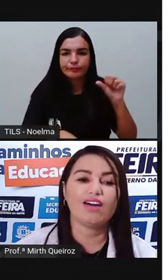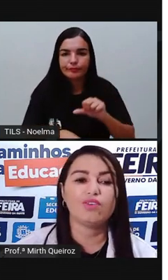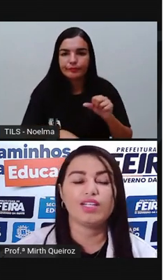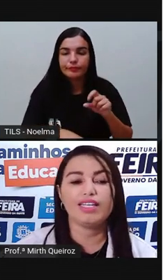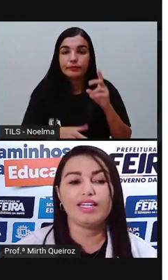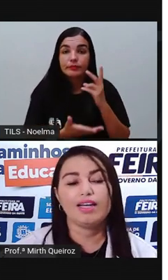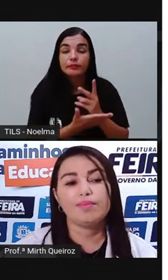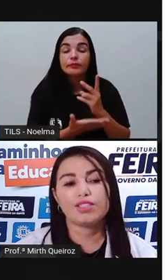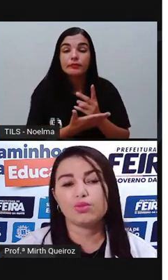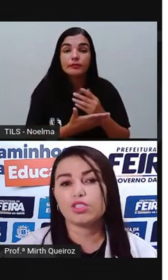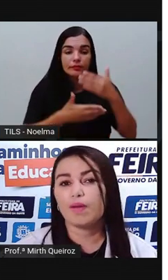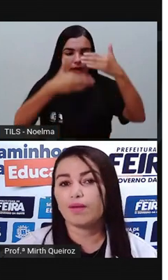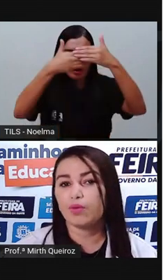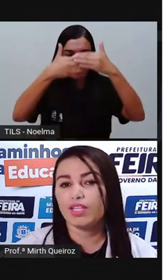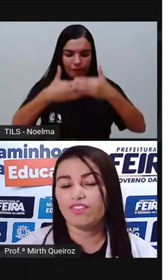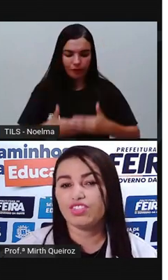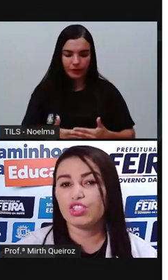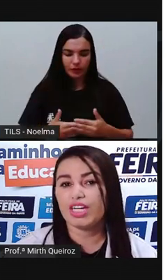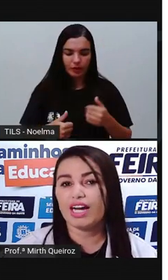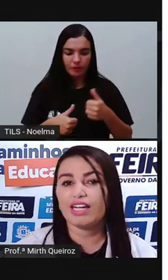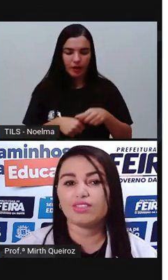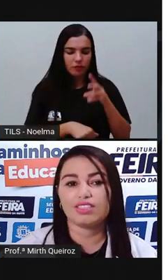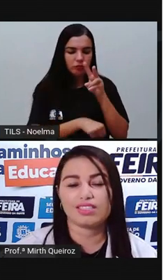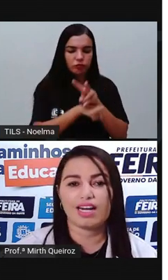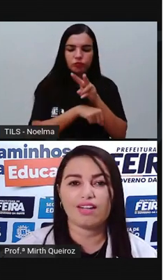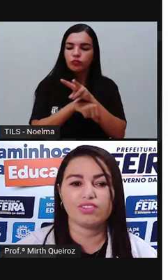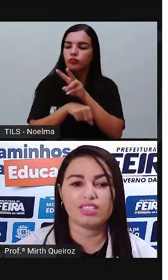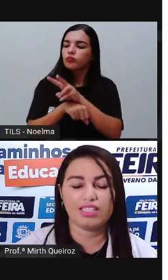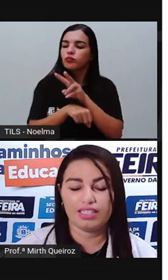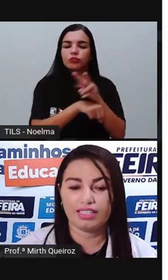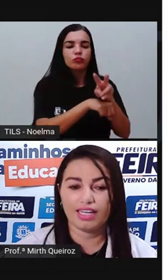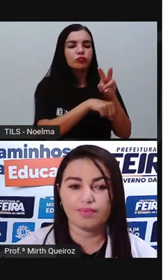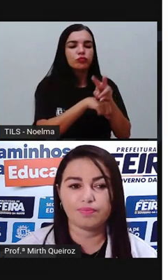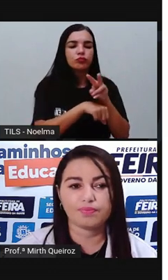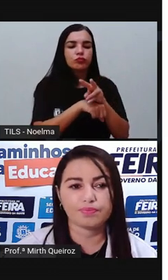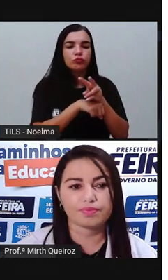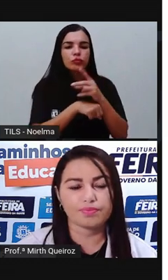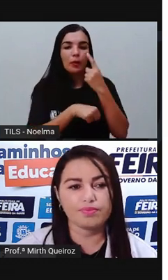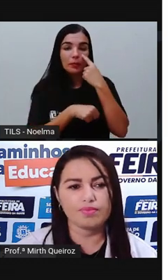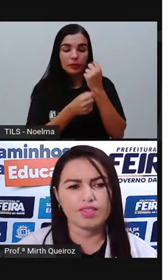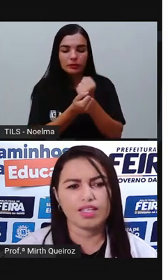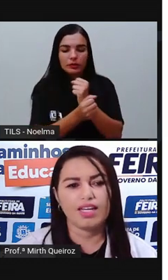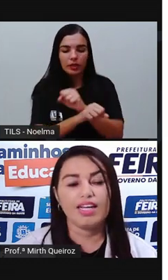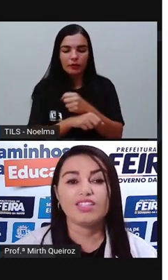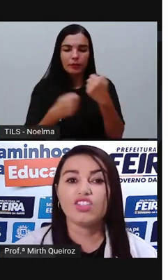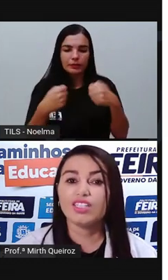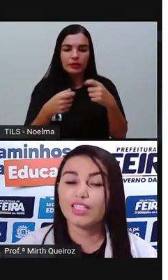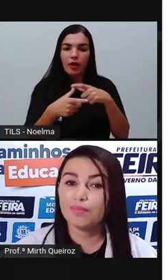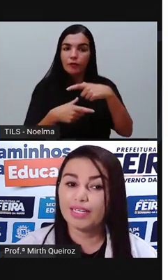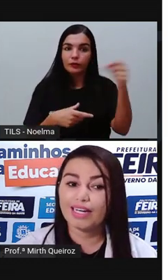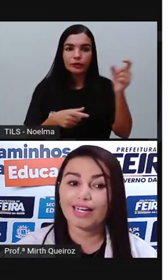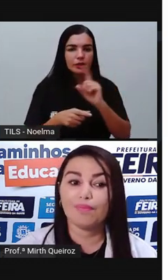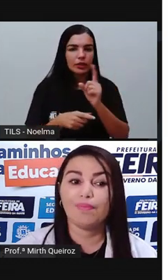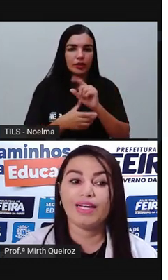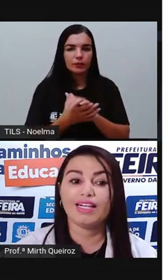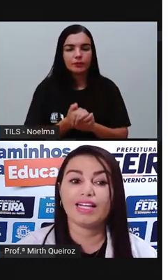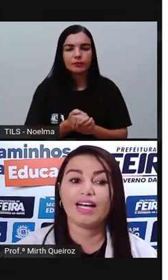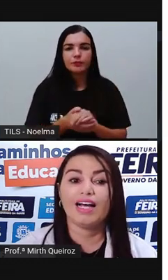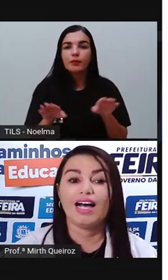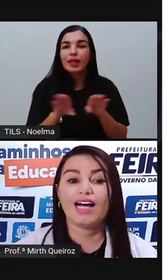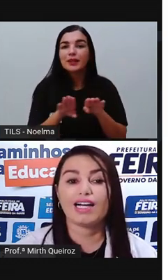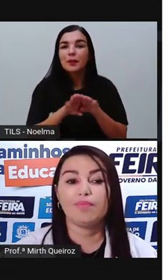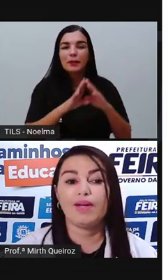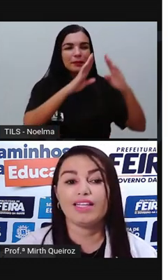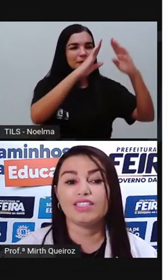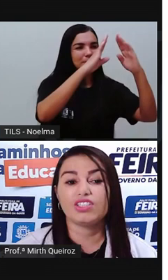ficavam ali pessoas para poder vigiar os escravos ali, né? Tinha também a capela,